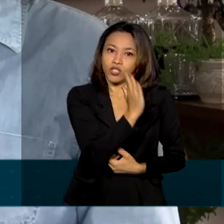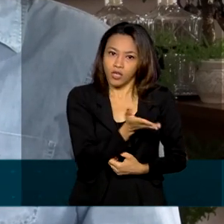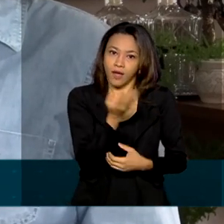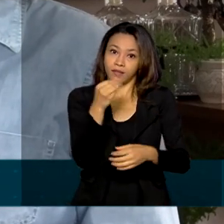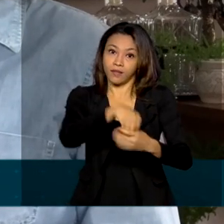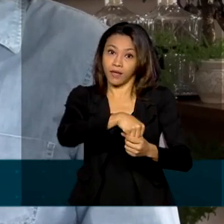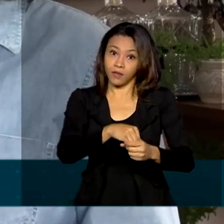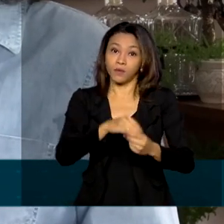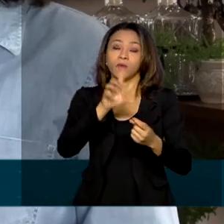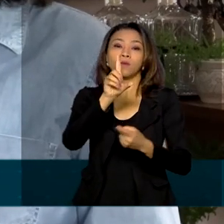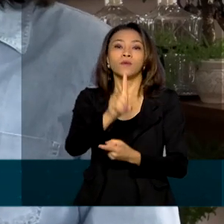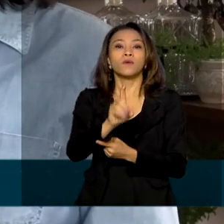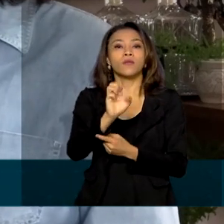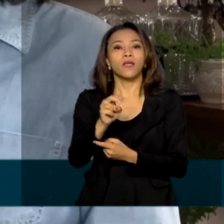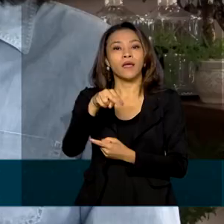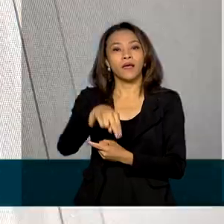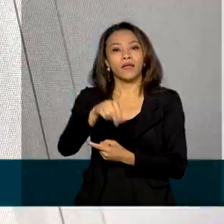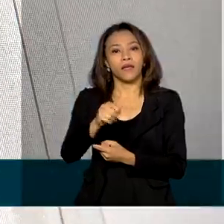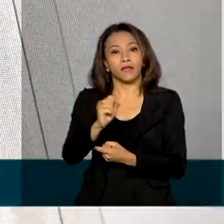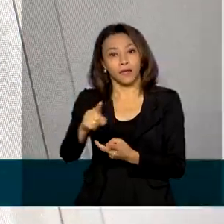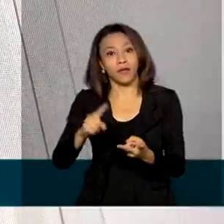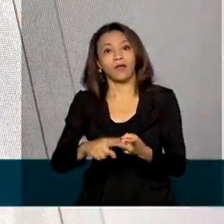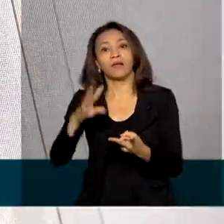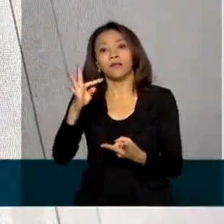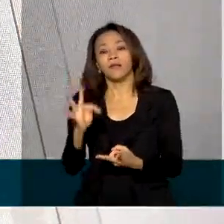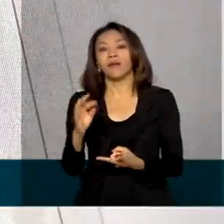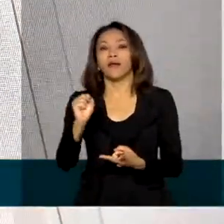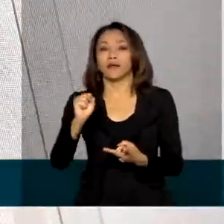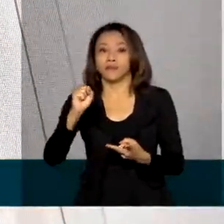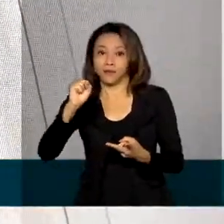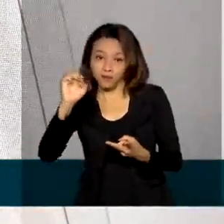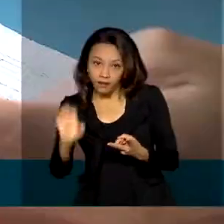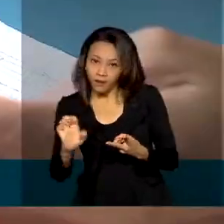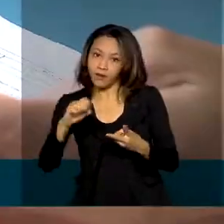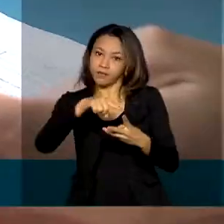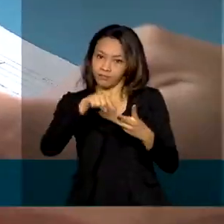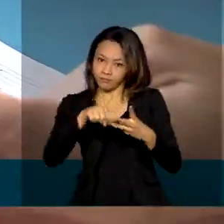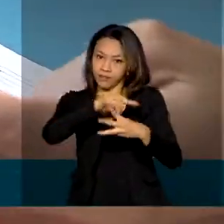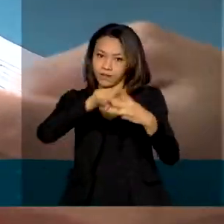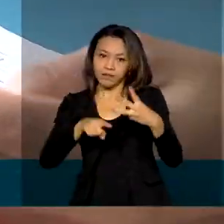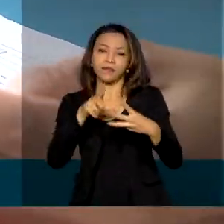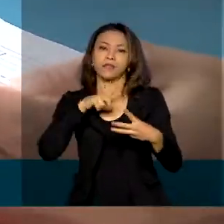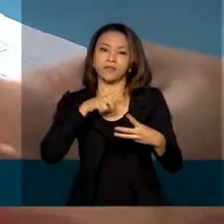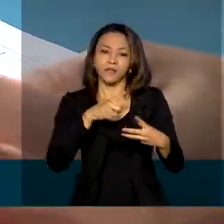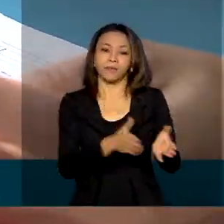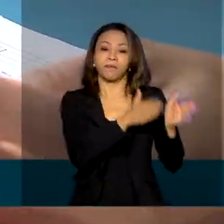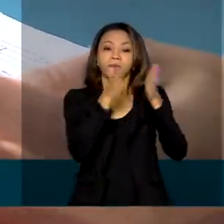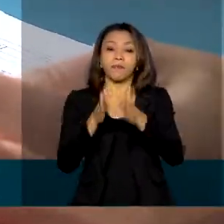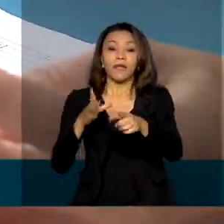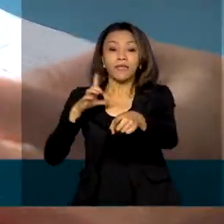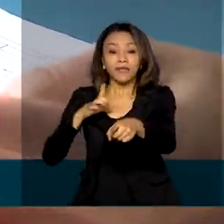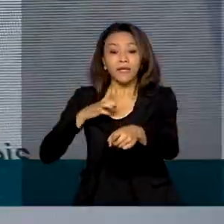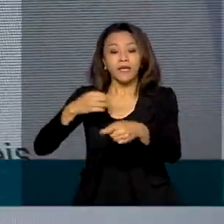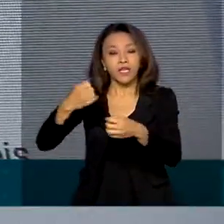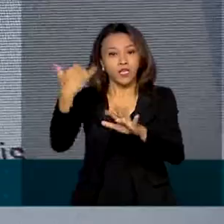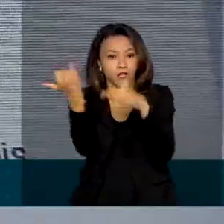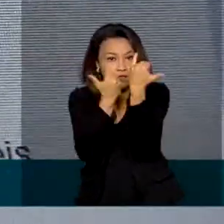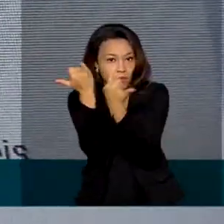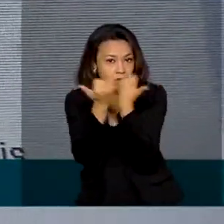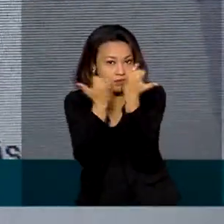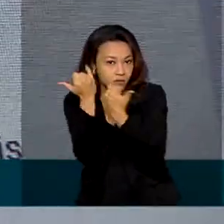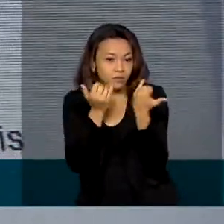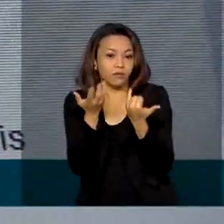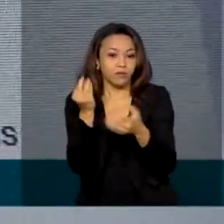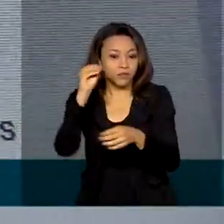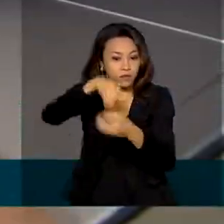Denatran, Detran e TSE. A declaração já preenchida traz dados já registrados pelo Fisco e